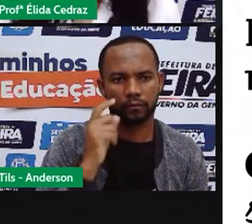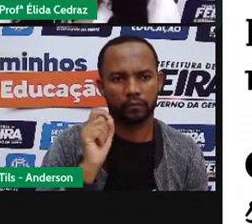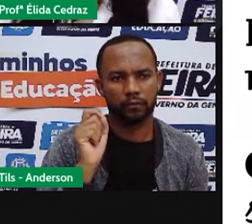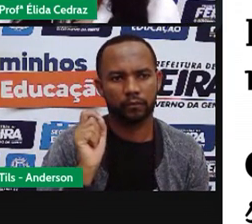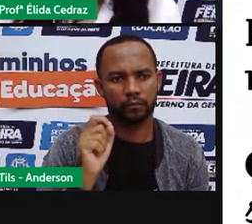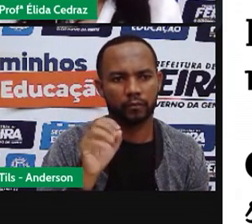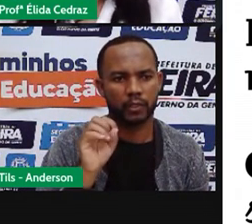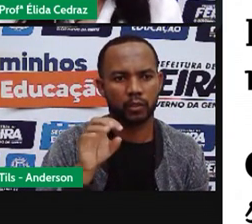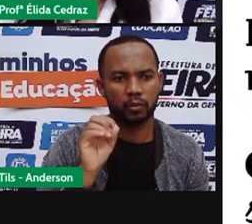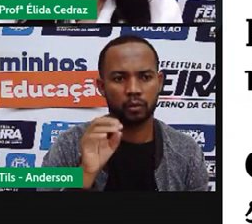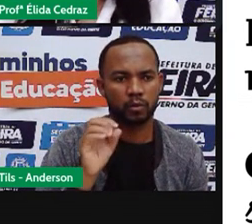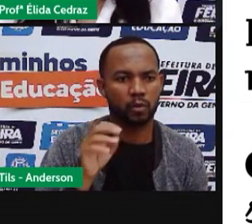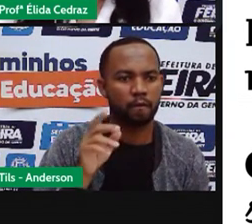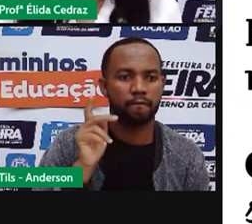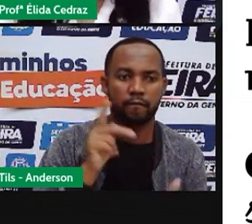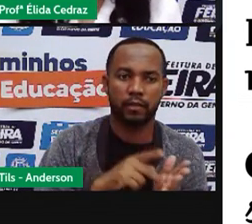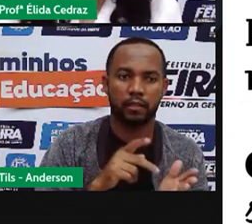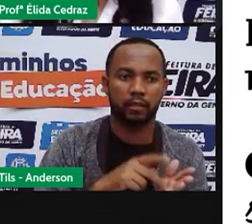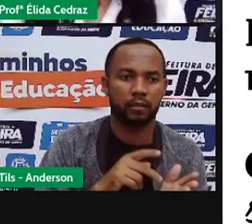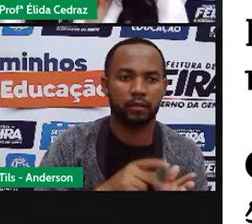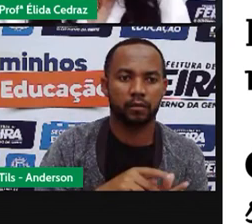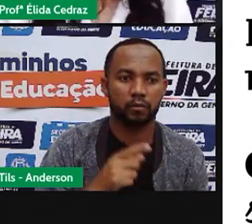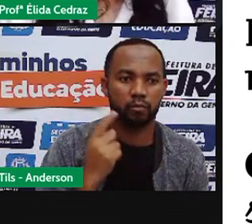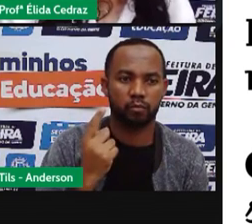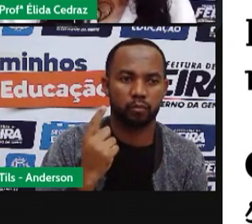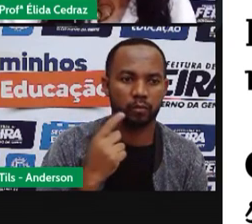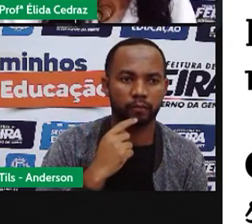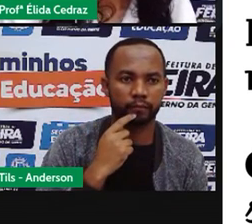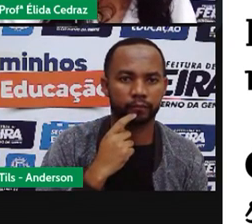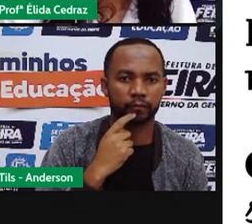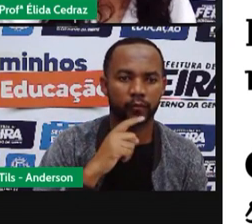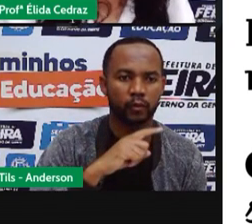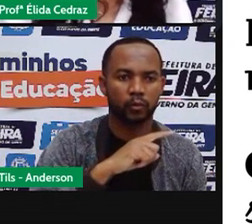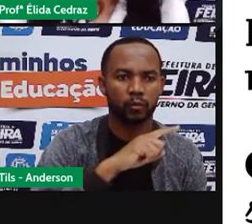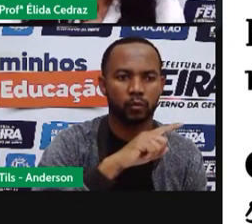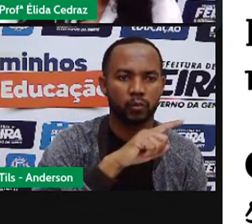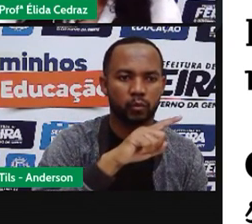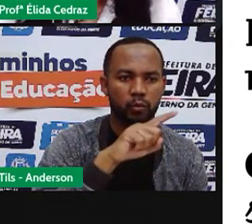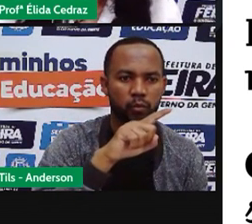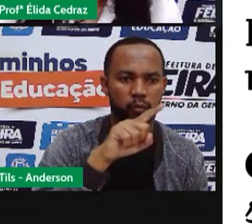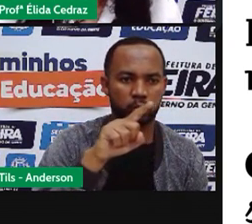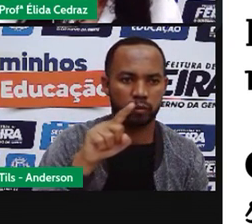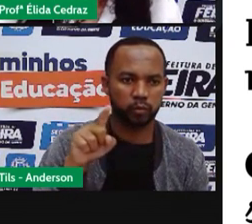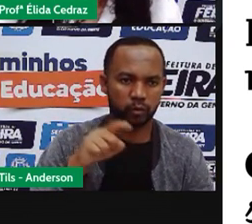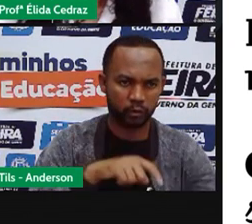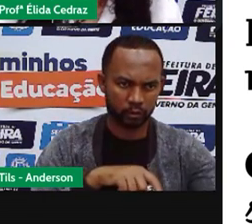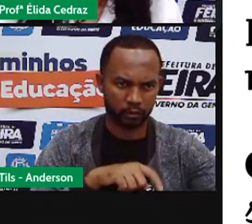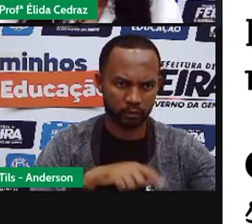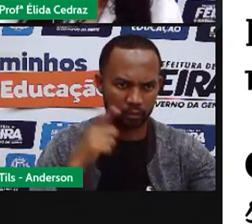apenas o que for verdadeiro. O ponteiro do relógio se mexe?